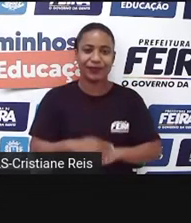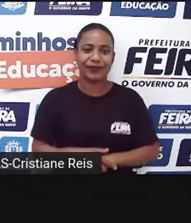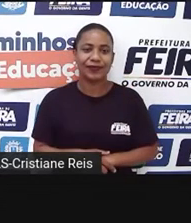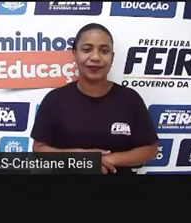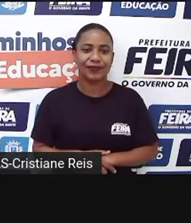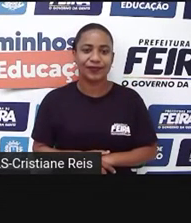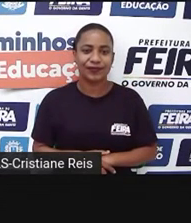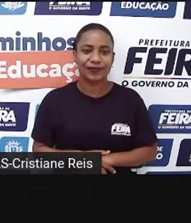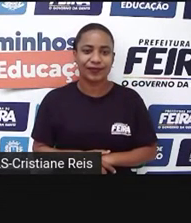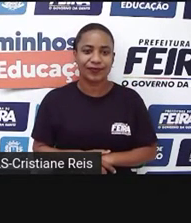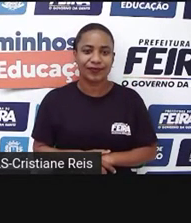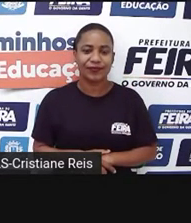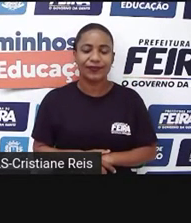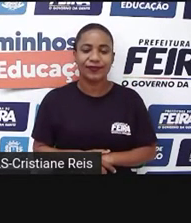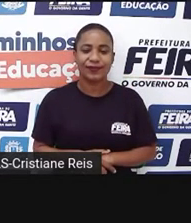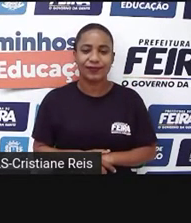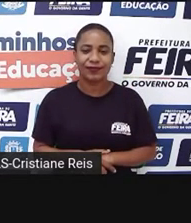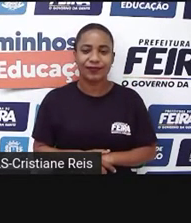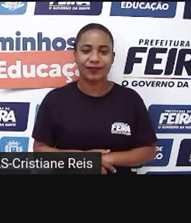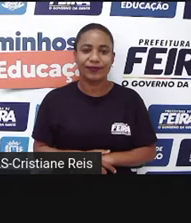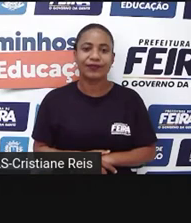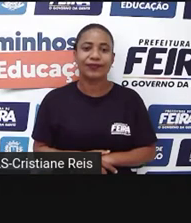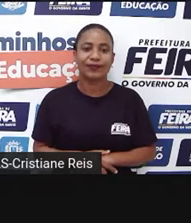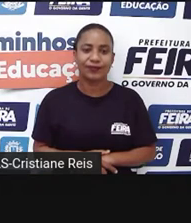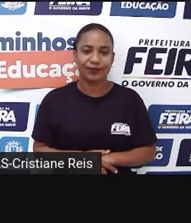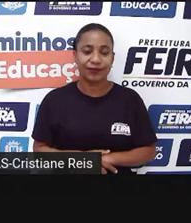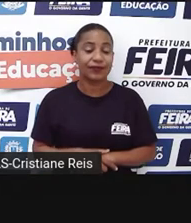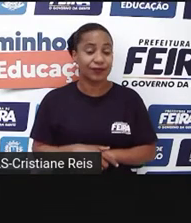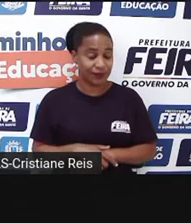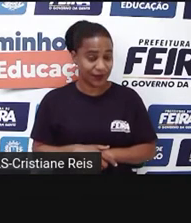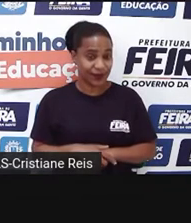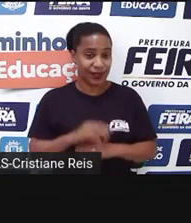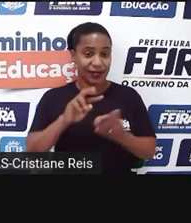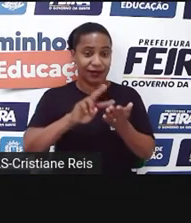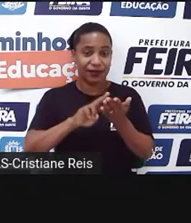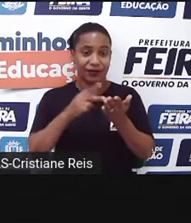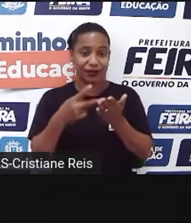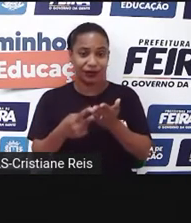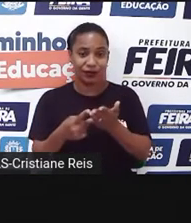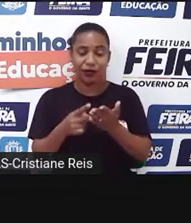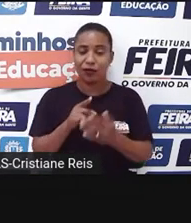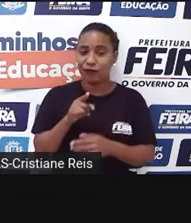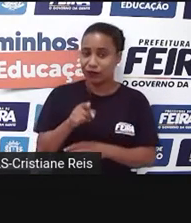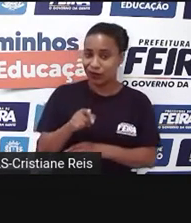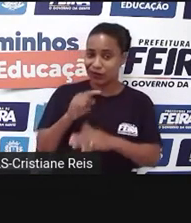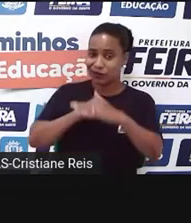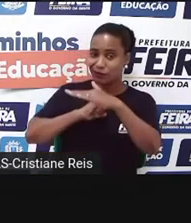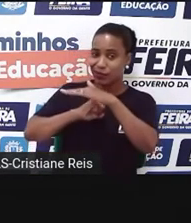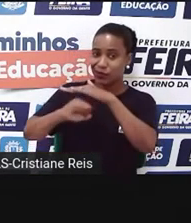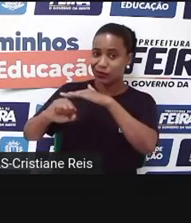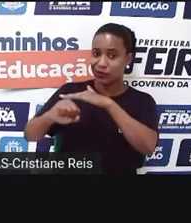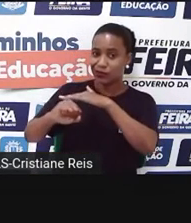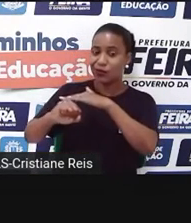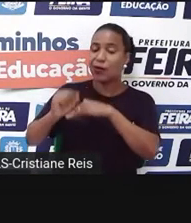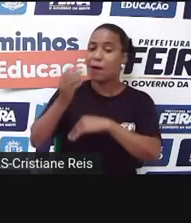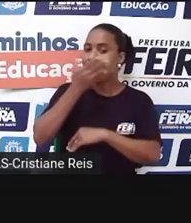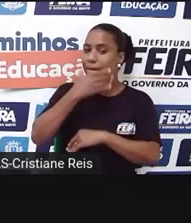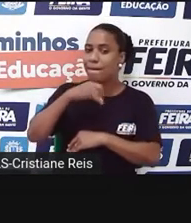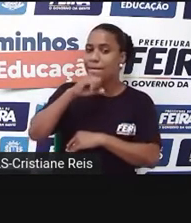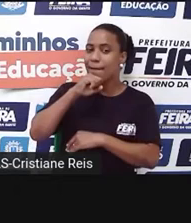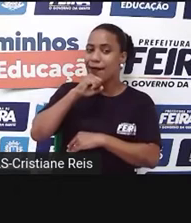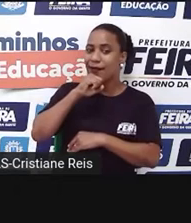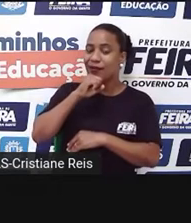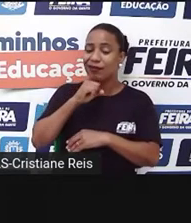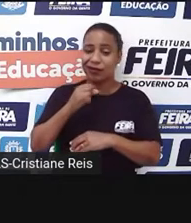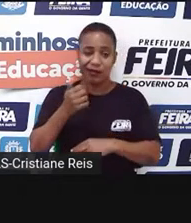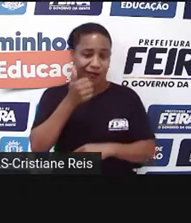my father and my sister. Então, você matou meu pai e minha mãe. Então,